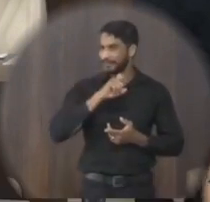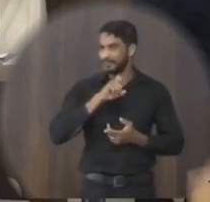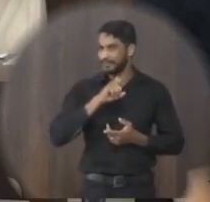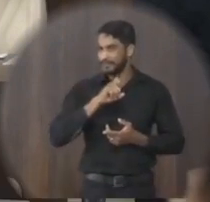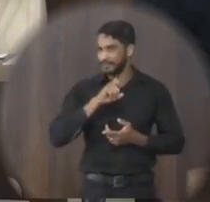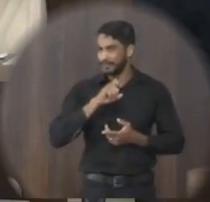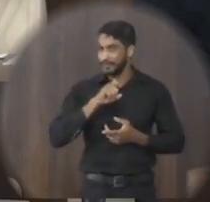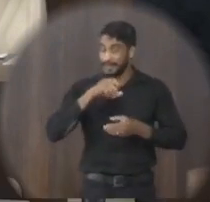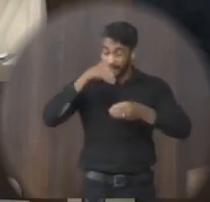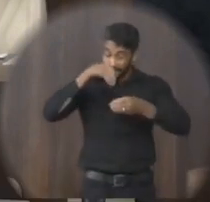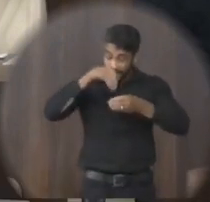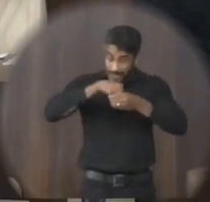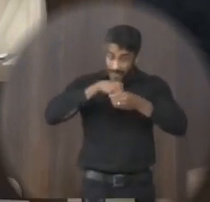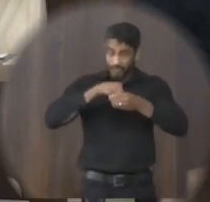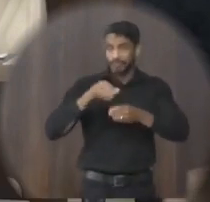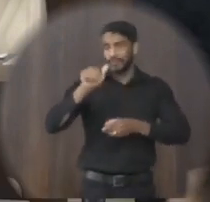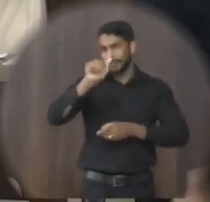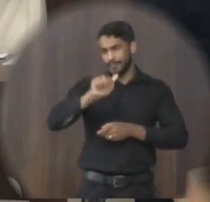Dentro da associação.